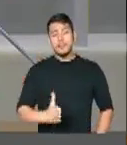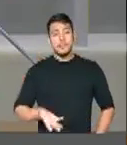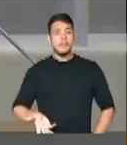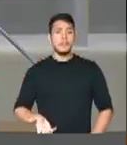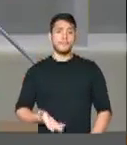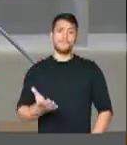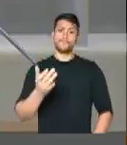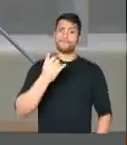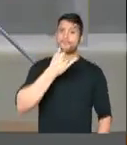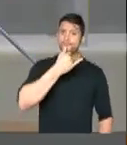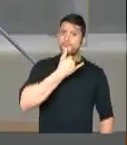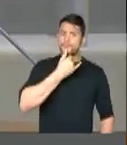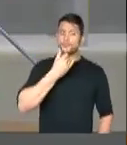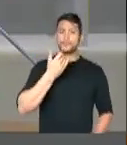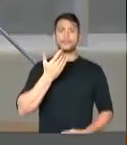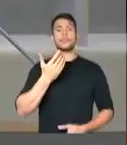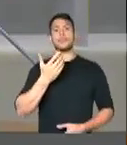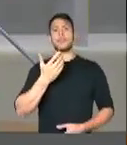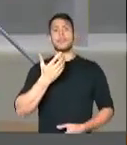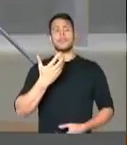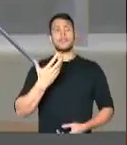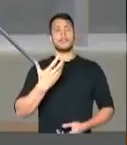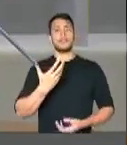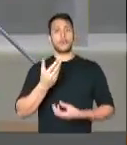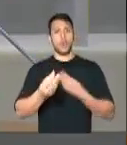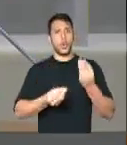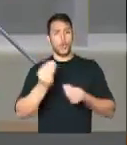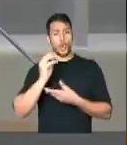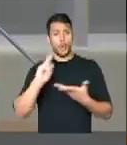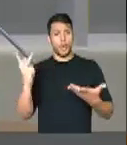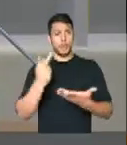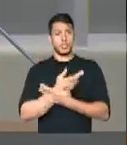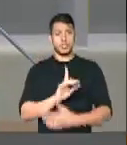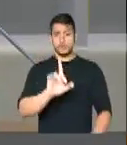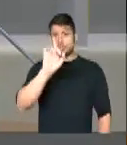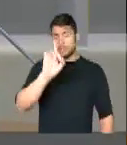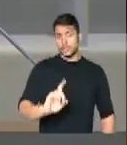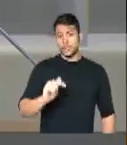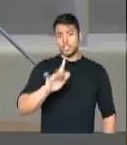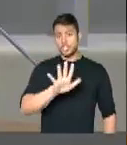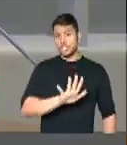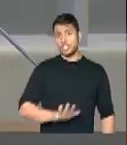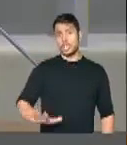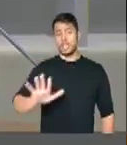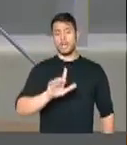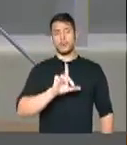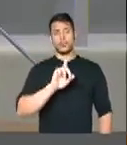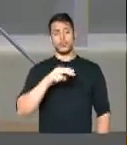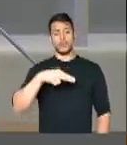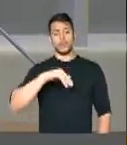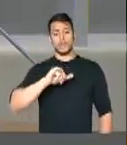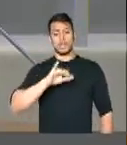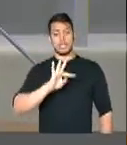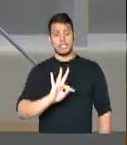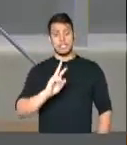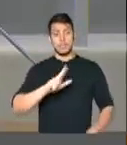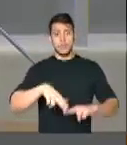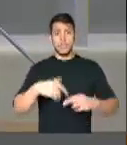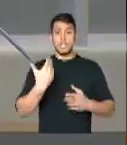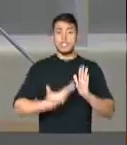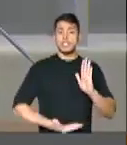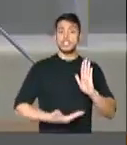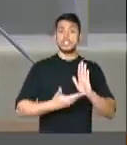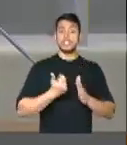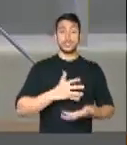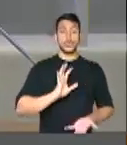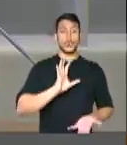lamentável a ação da diretoria-geral do DENIT, quando tirou a